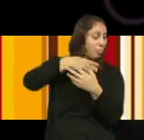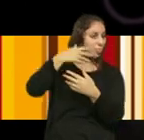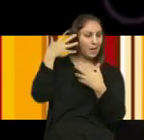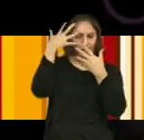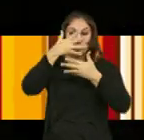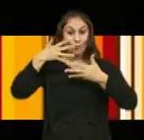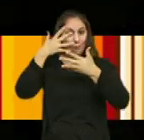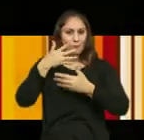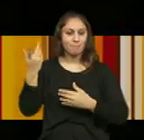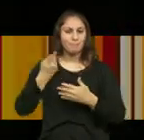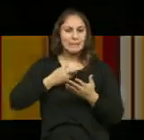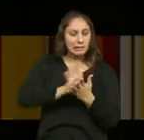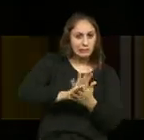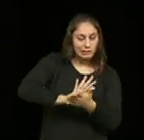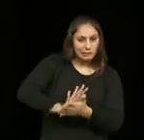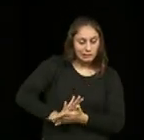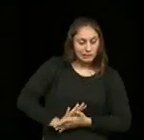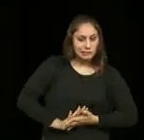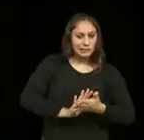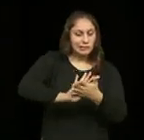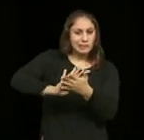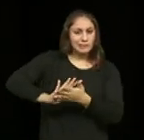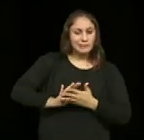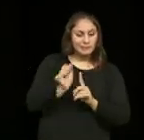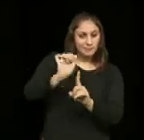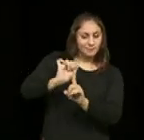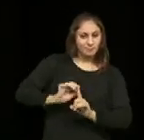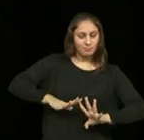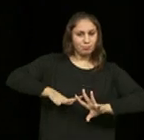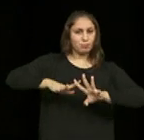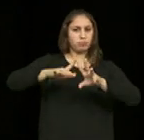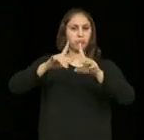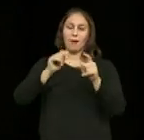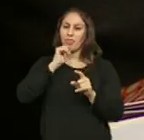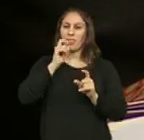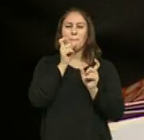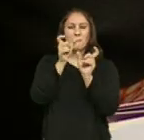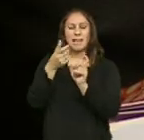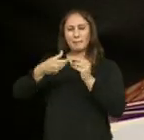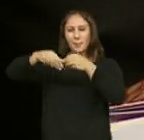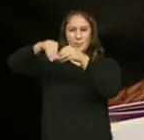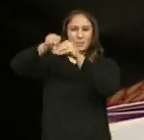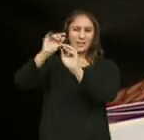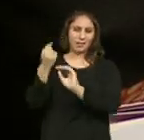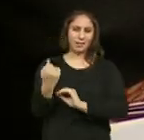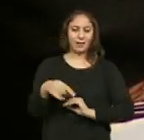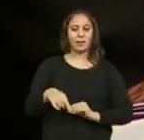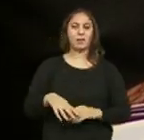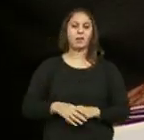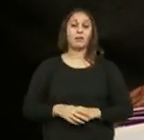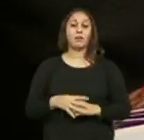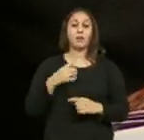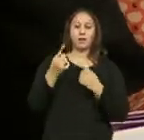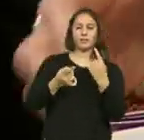camadas e tive que ir limpando, limpando, porque tinha, normalmente tem palavras a mais. Umas vezes a escrita parece